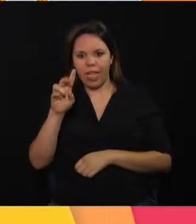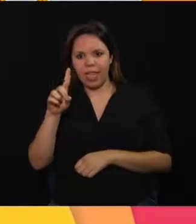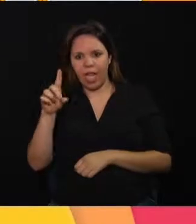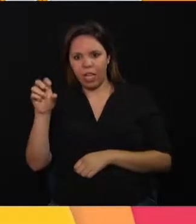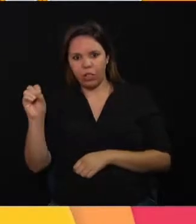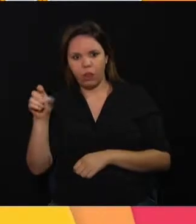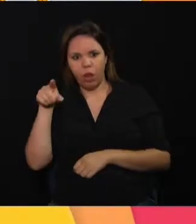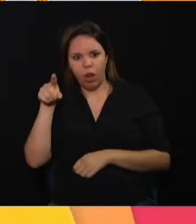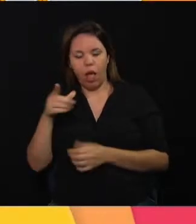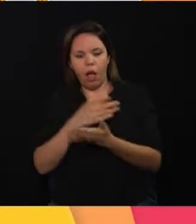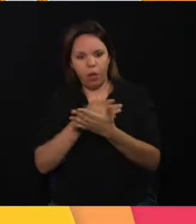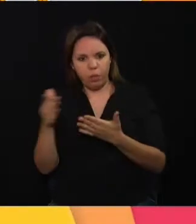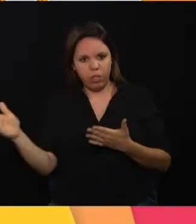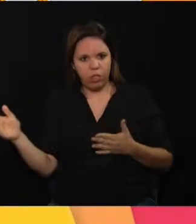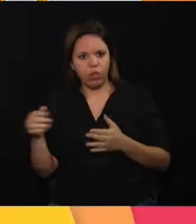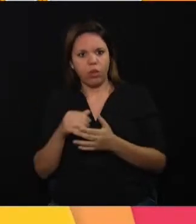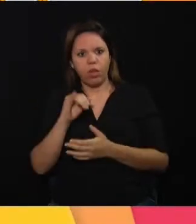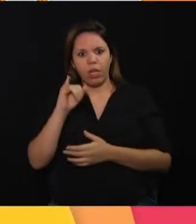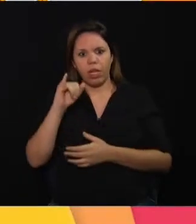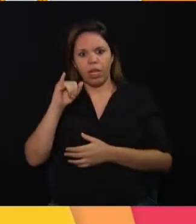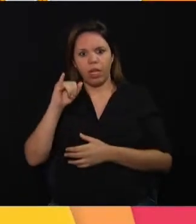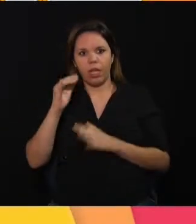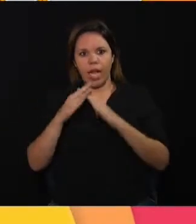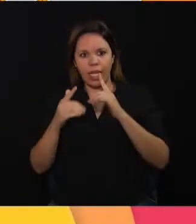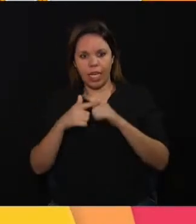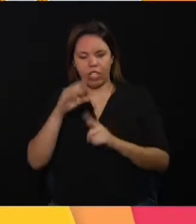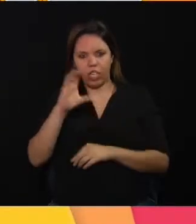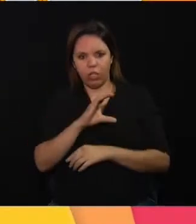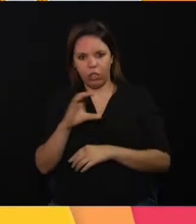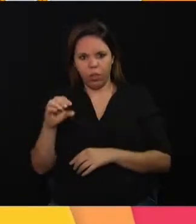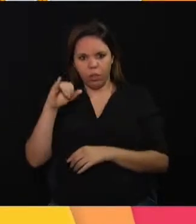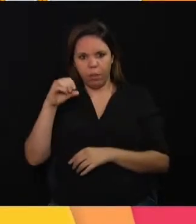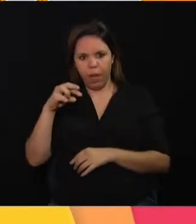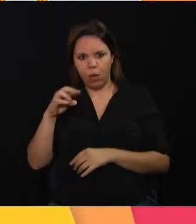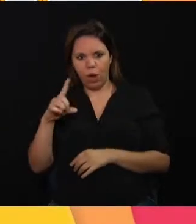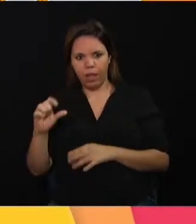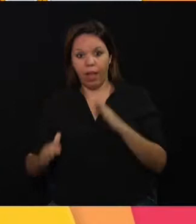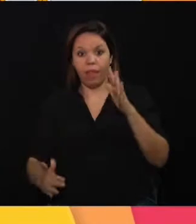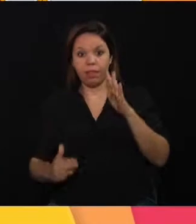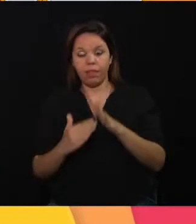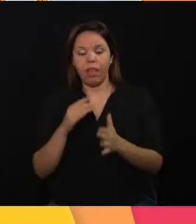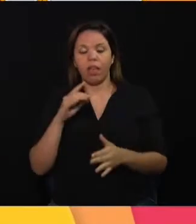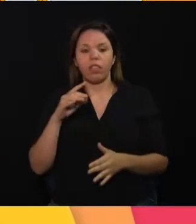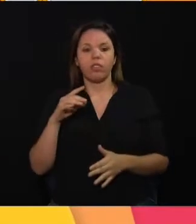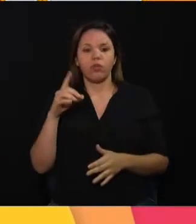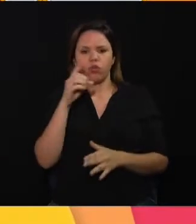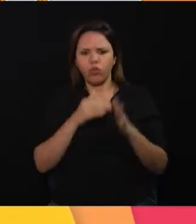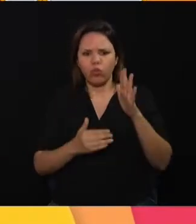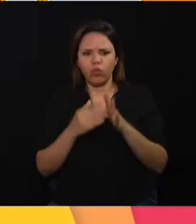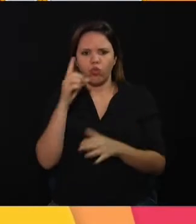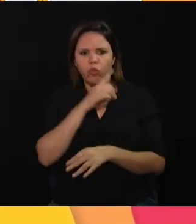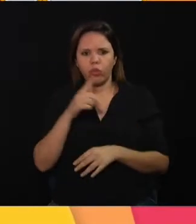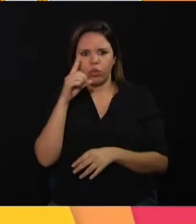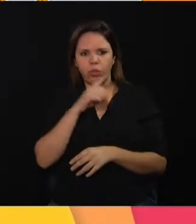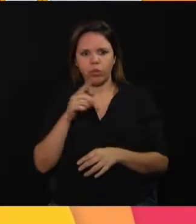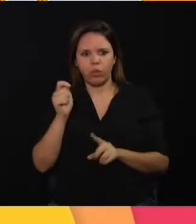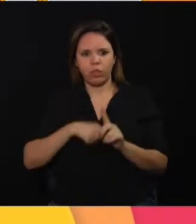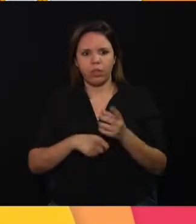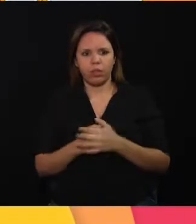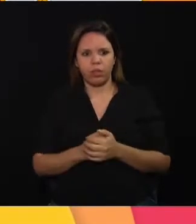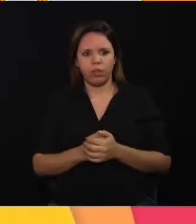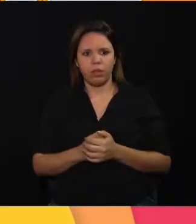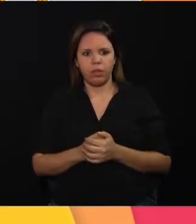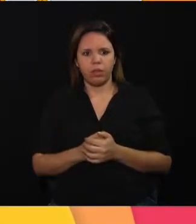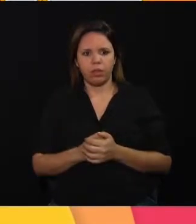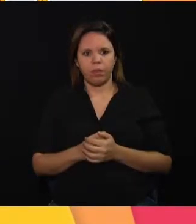Paróquia da Imaculada e também vai até o último domingo do mês. Lá o evento está marcado para as 7 da noite. Na Paróquia